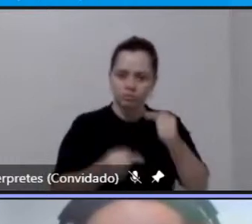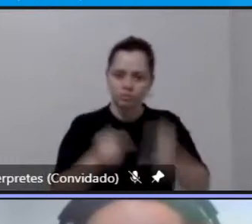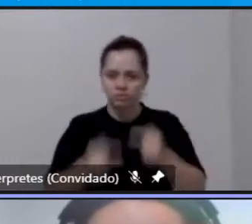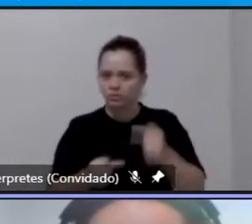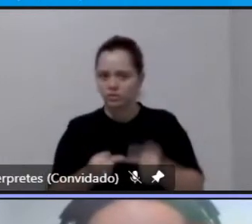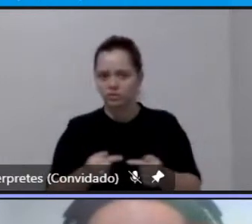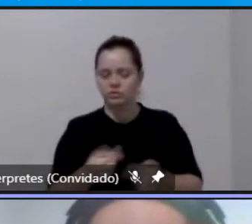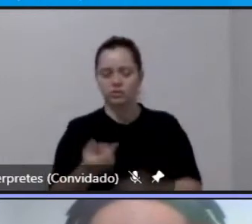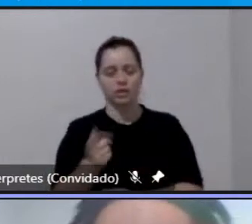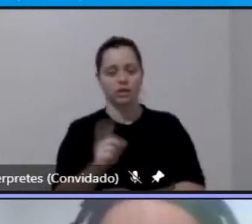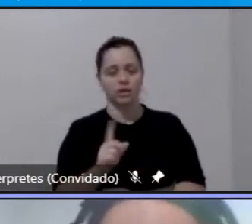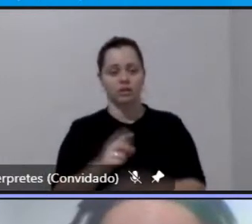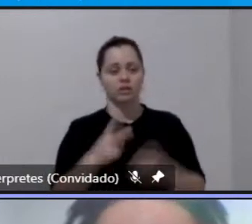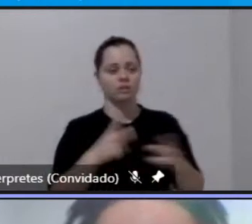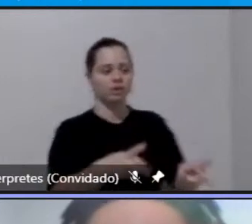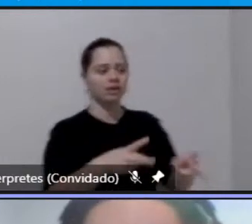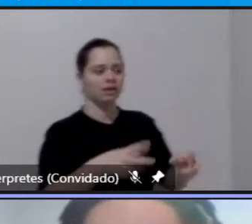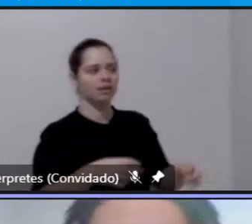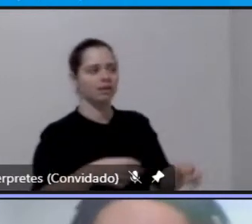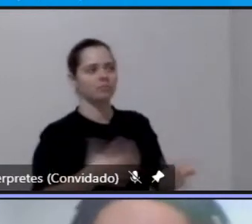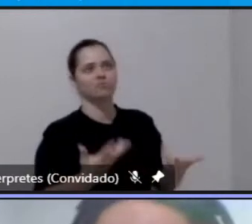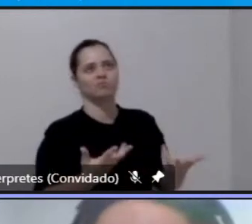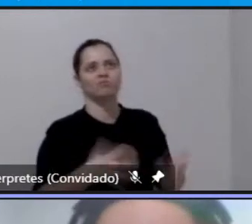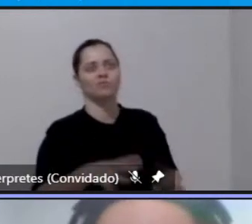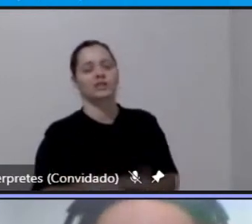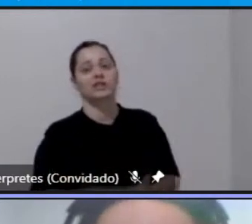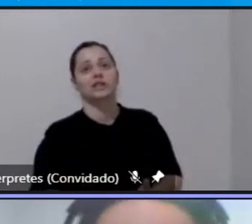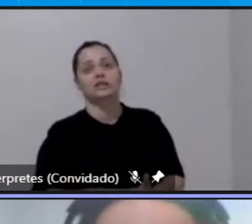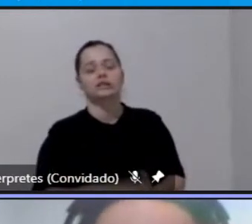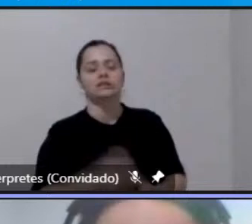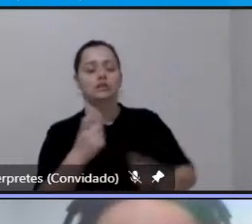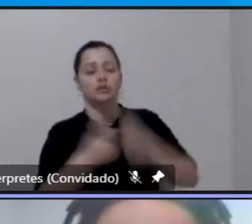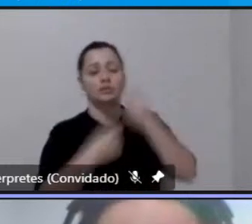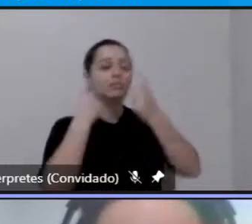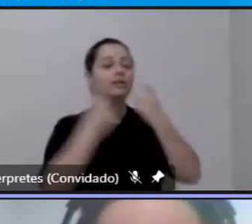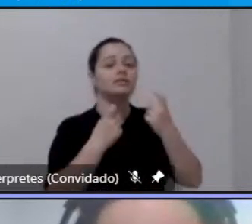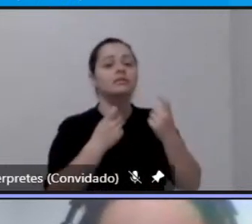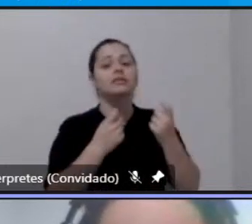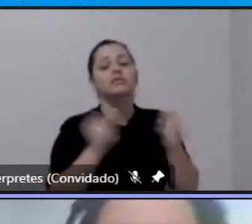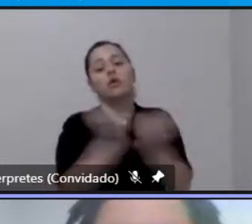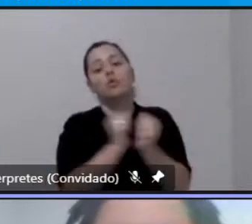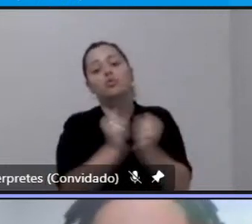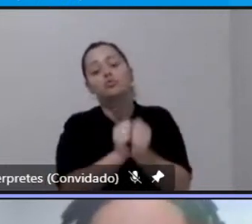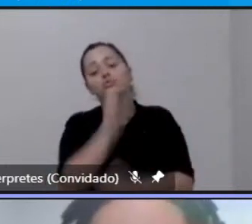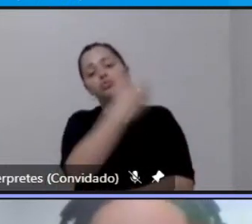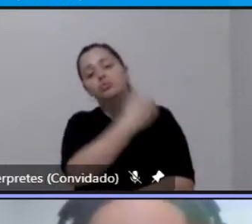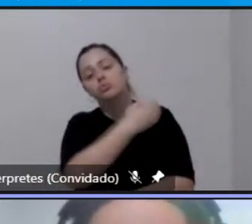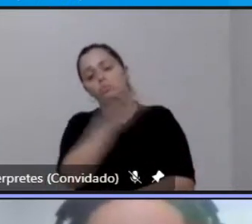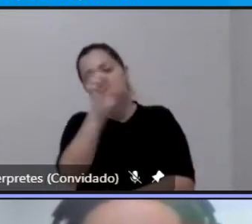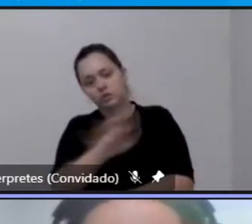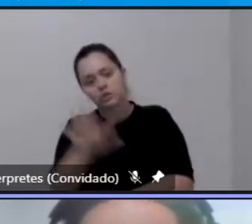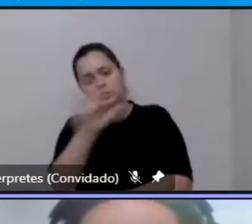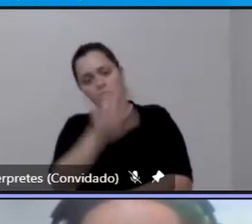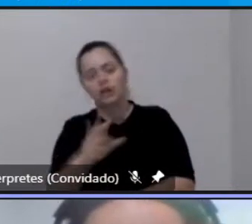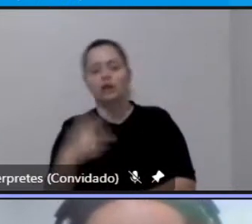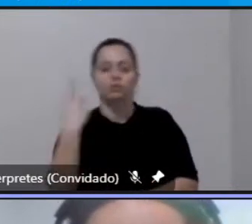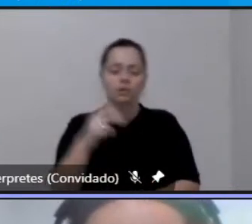é expressivo nem por parte do Estado e tampouco pelos operadores pode passar Daniel